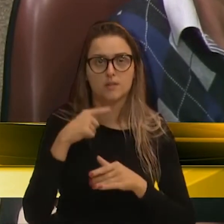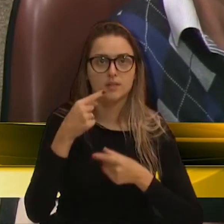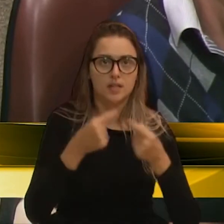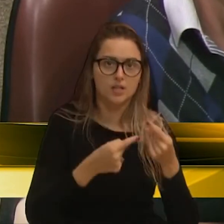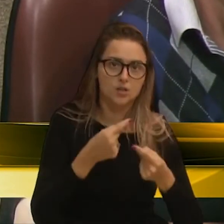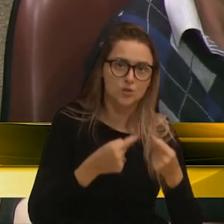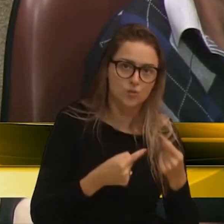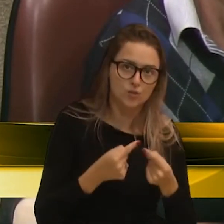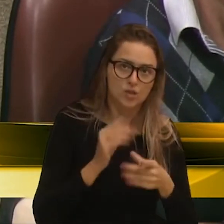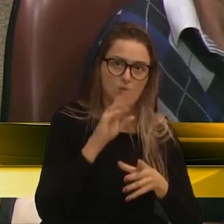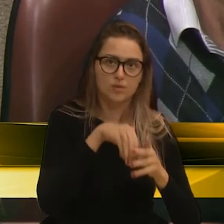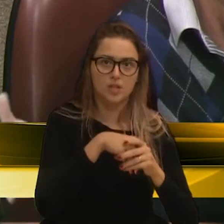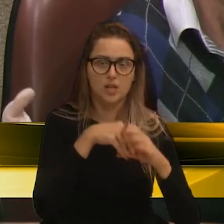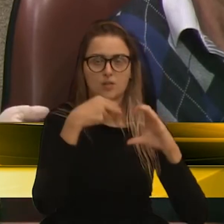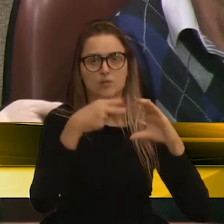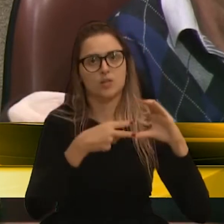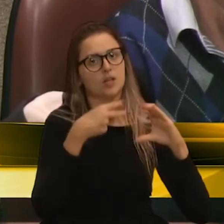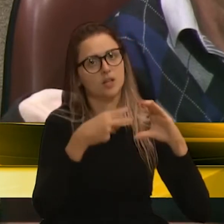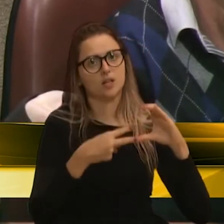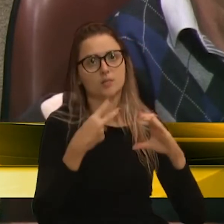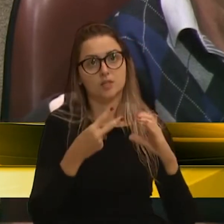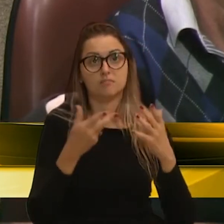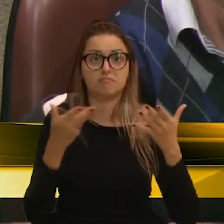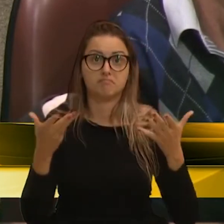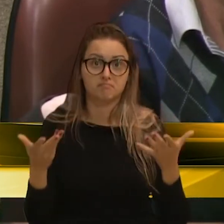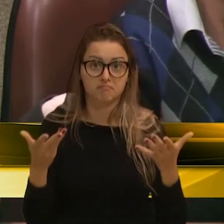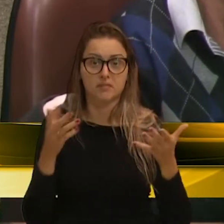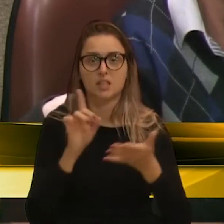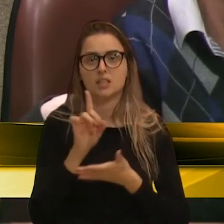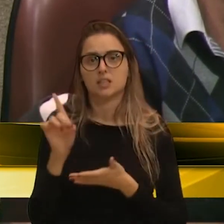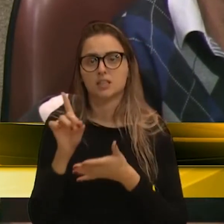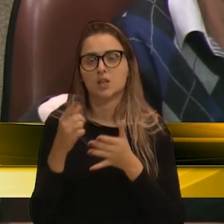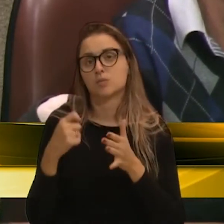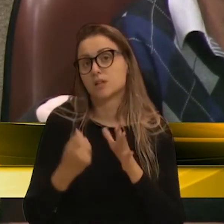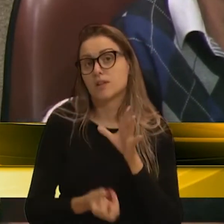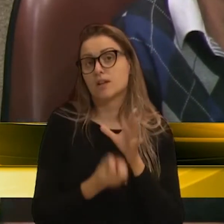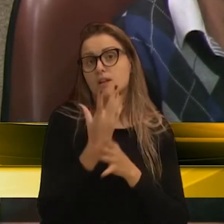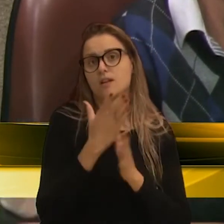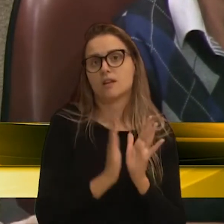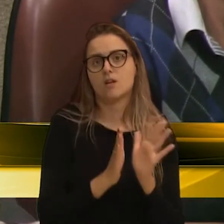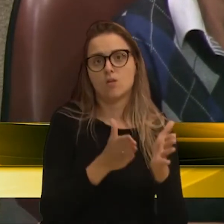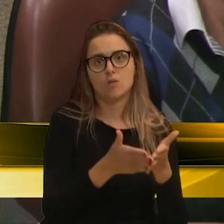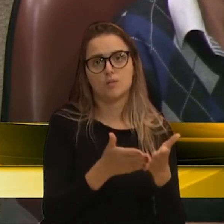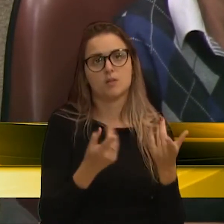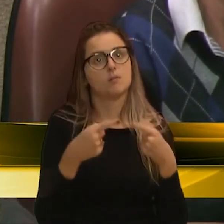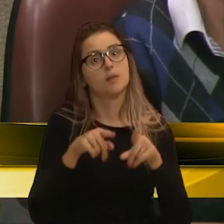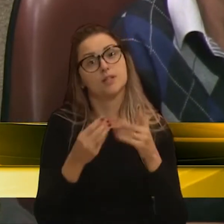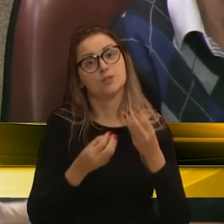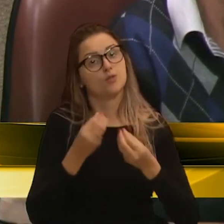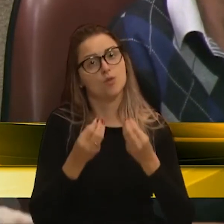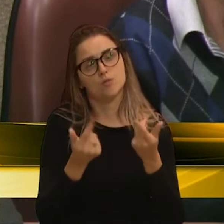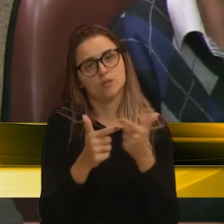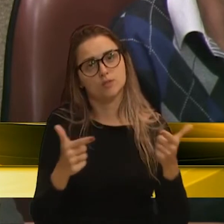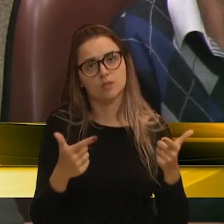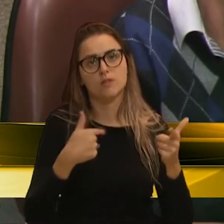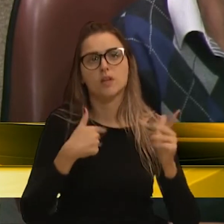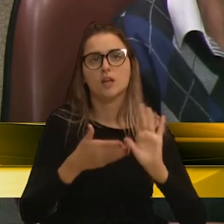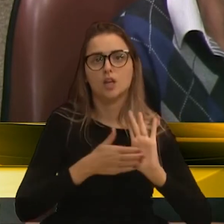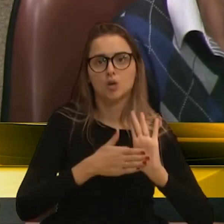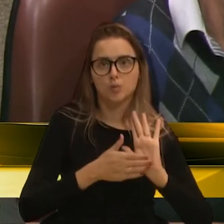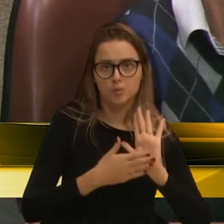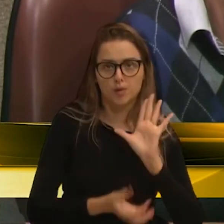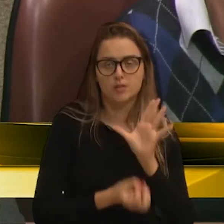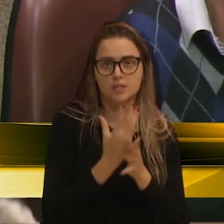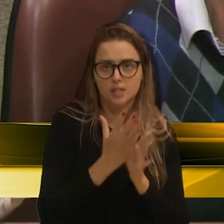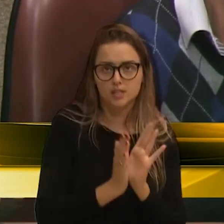discussão dentro da Câmara, sendo talvez não necessário a criação desta comissão. Como isso não aconteceu, eu proponho a criação